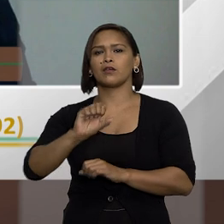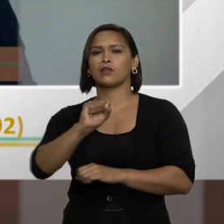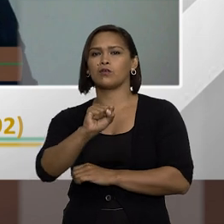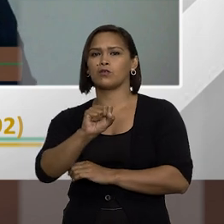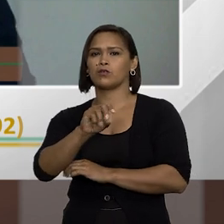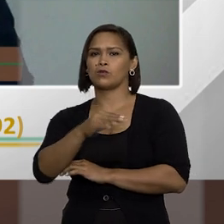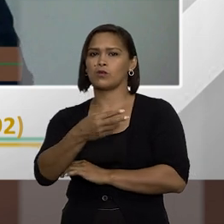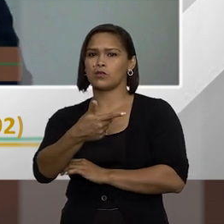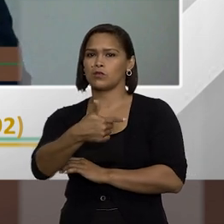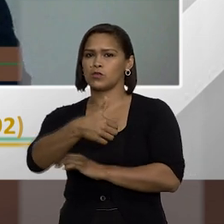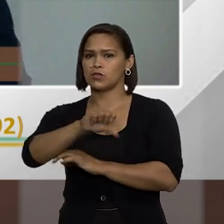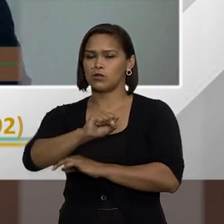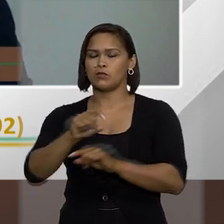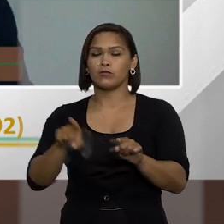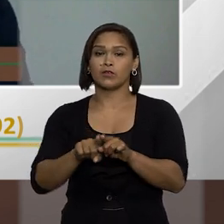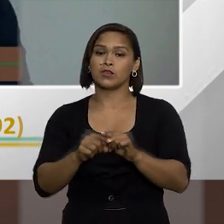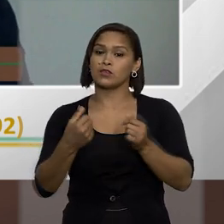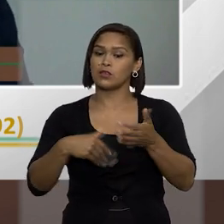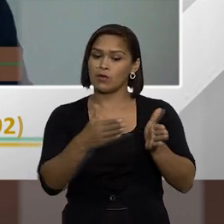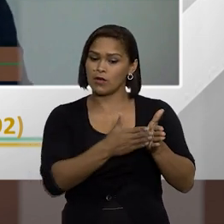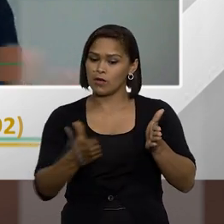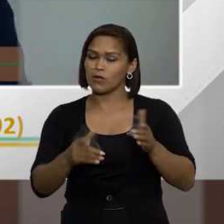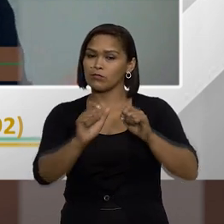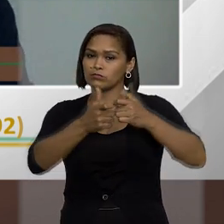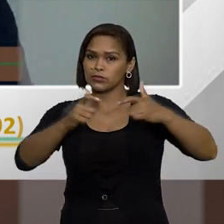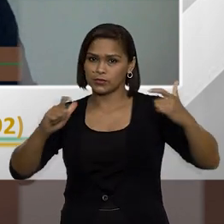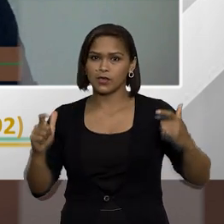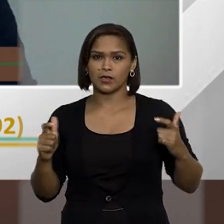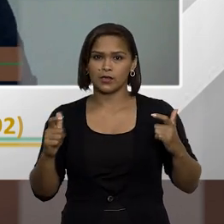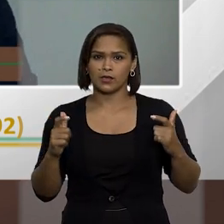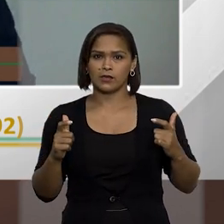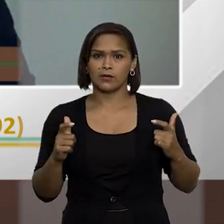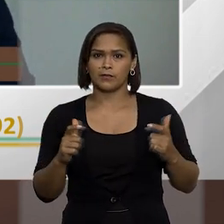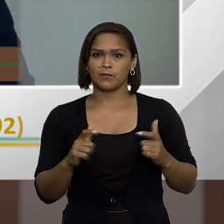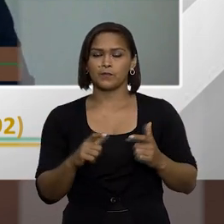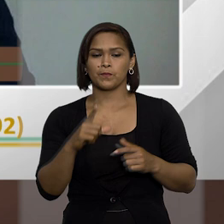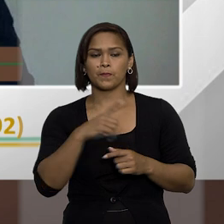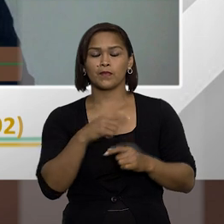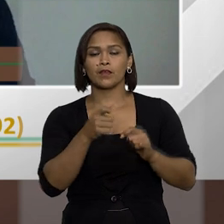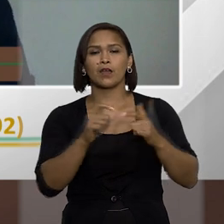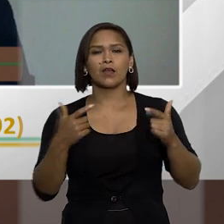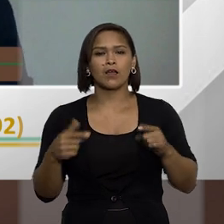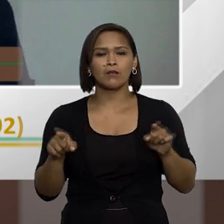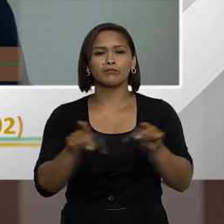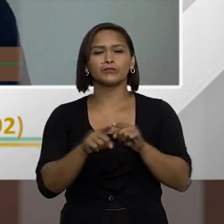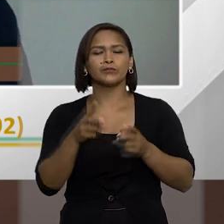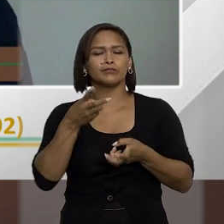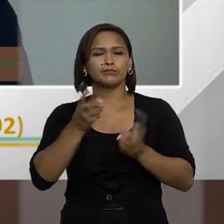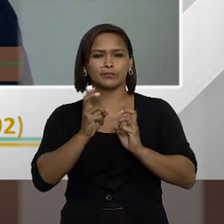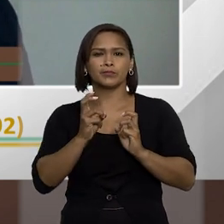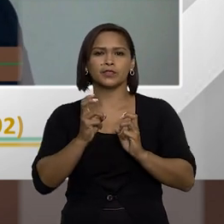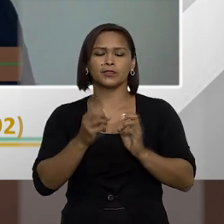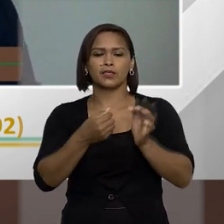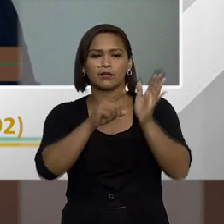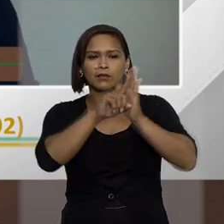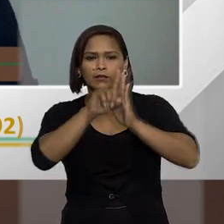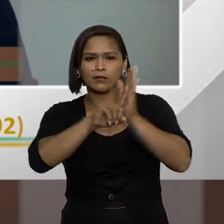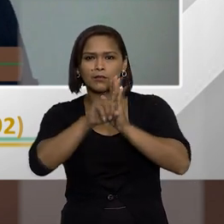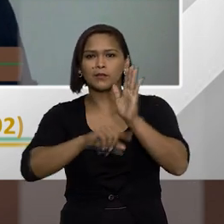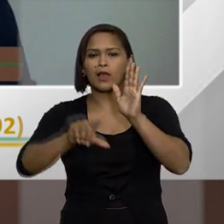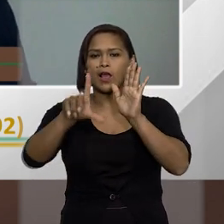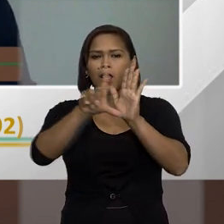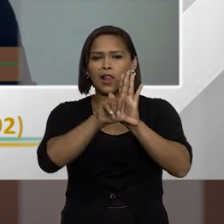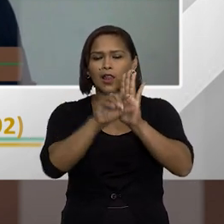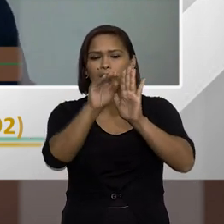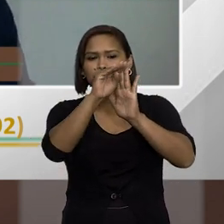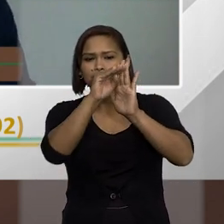.429. Então, realmente, é um campo bastante amplo, tanto se a gente examina a